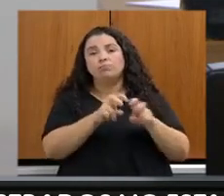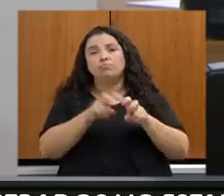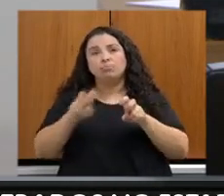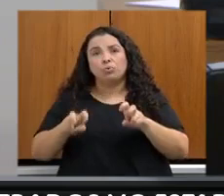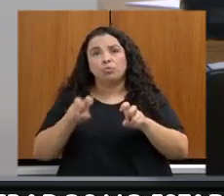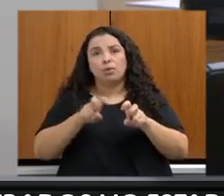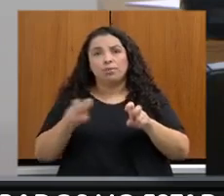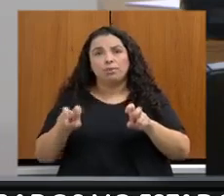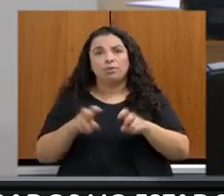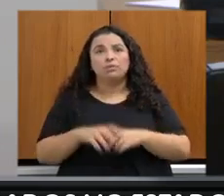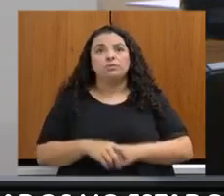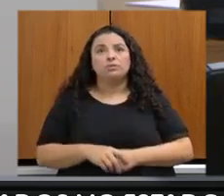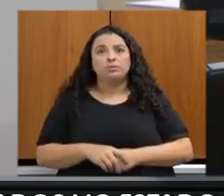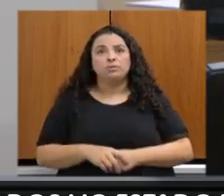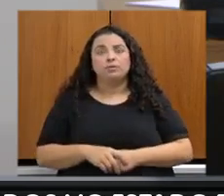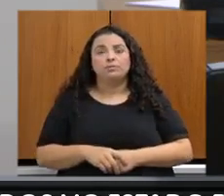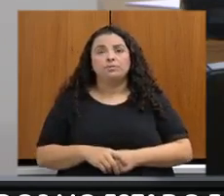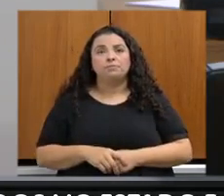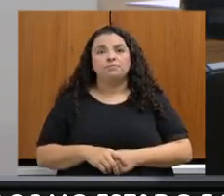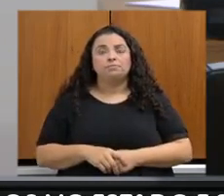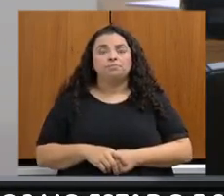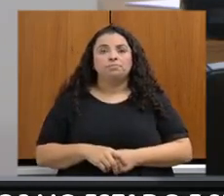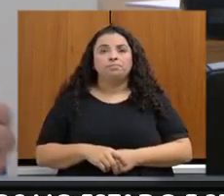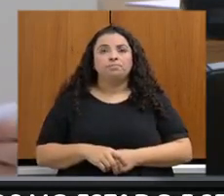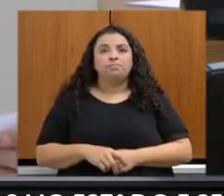Vocês dois estão convidados para compor a mesa aqui.